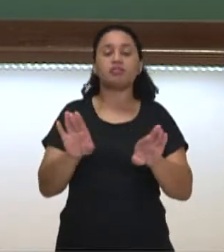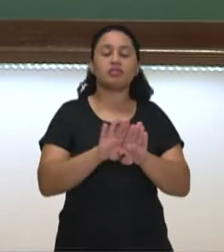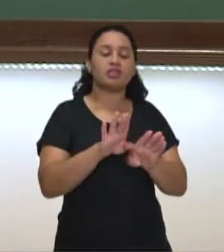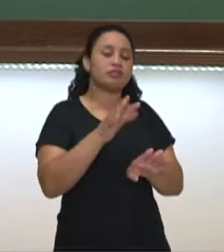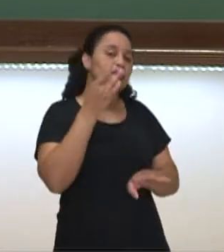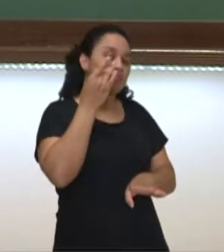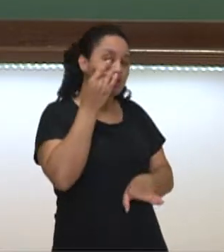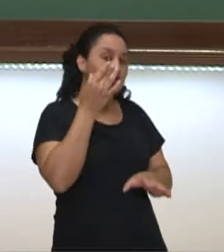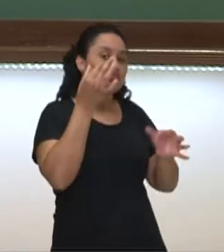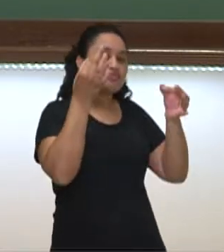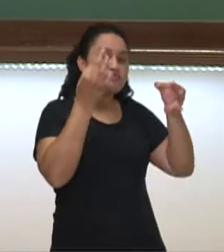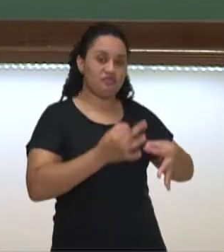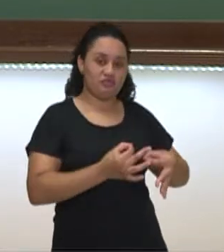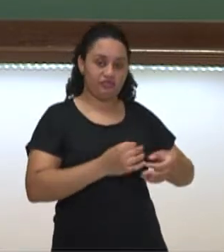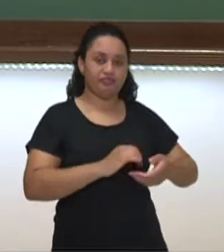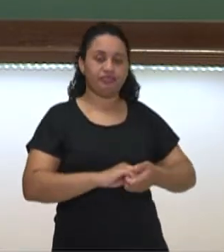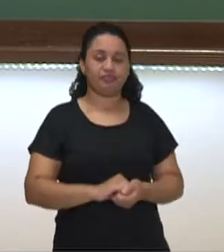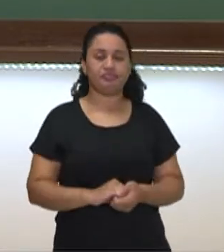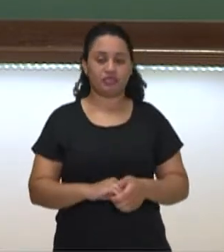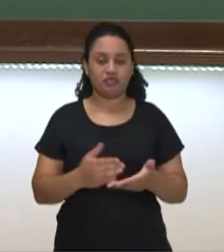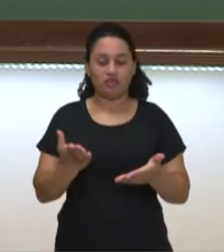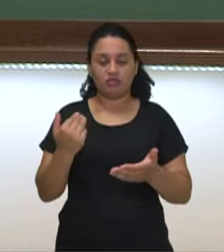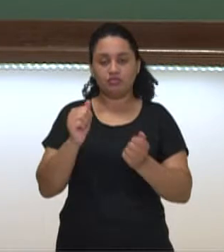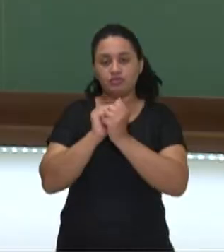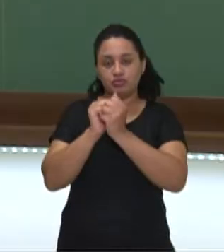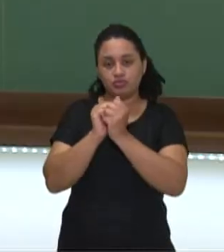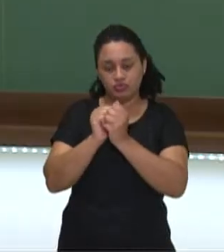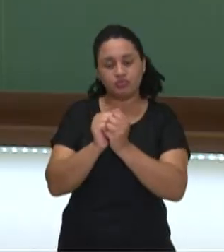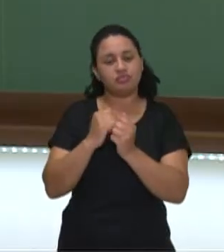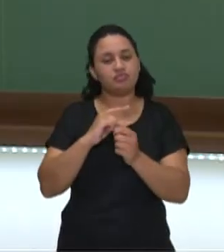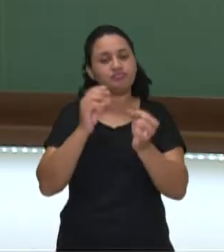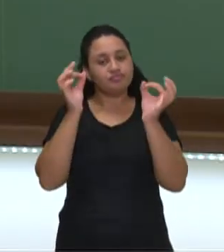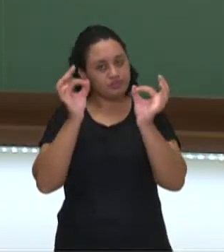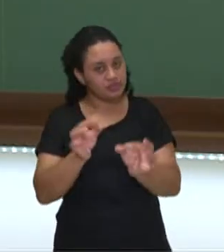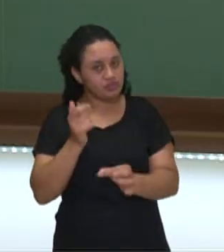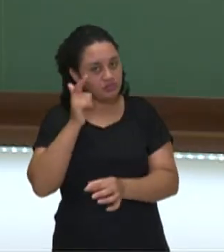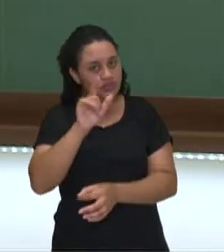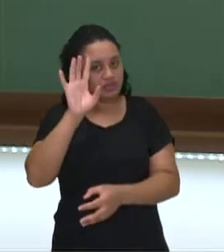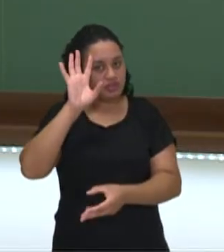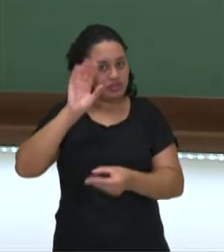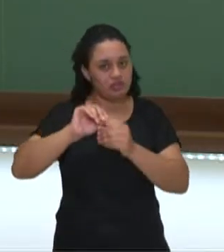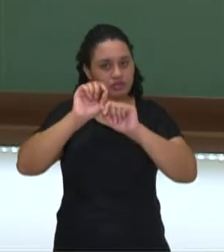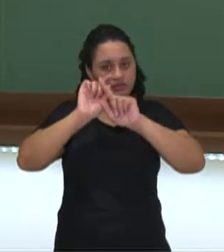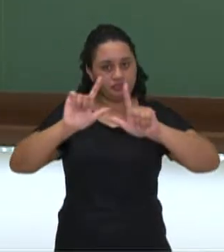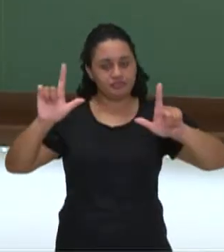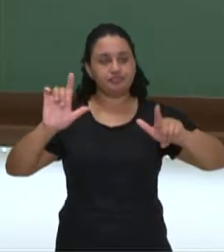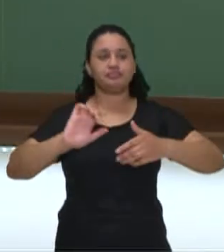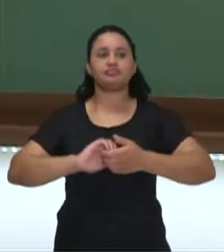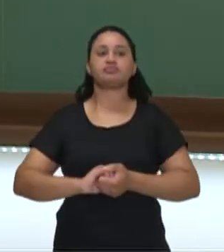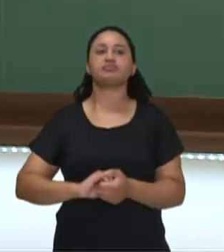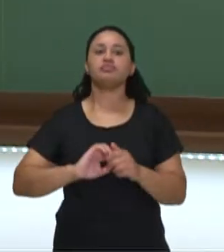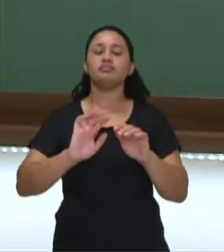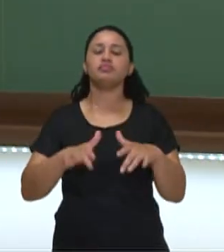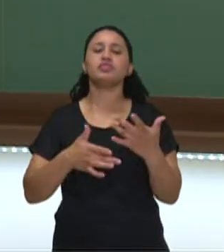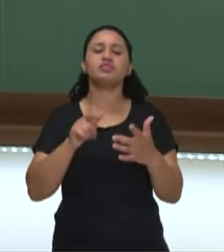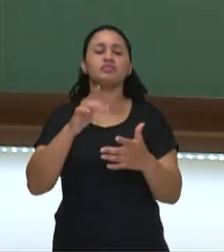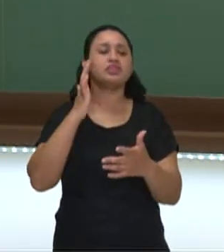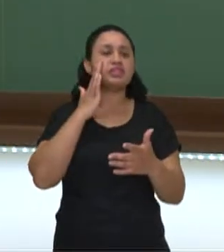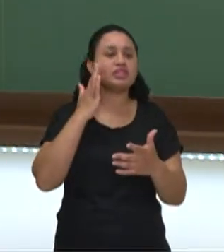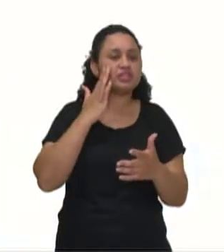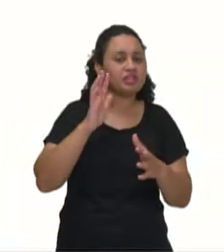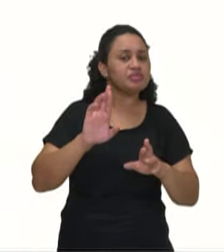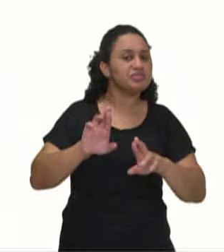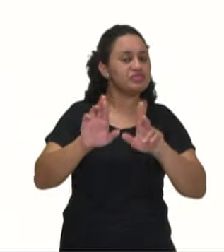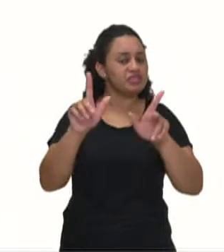perfeito, tá? Acompanhem comigo aí que eu tenho certeza que vocês irão entender. Então, assim, você sabe quais são as